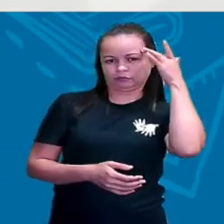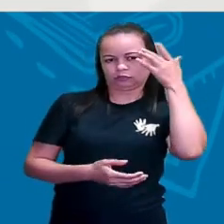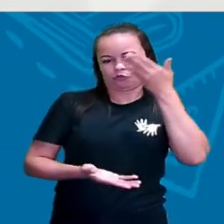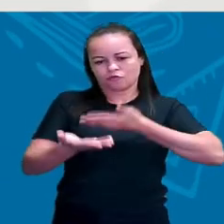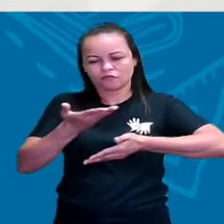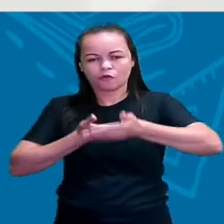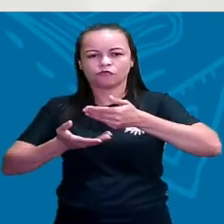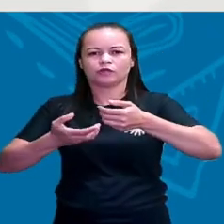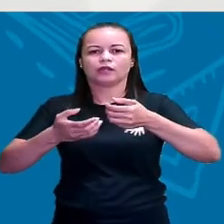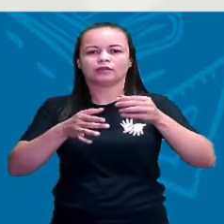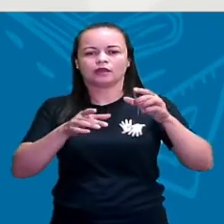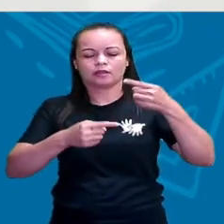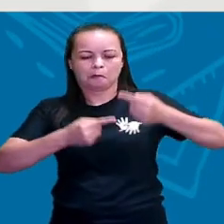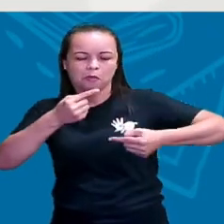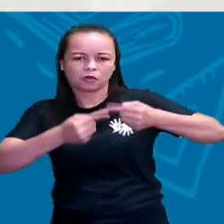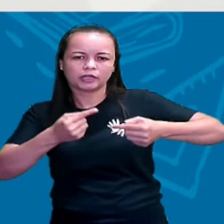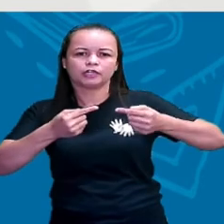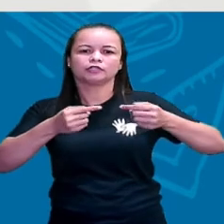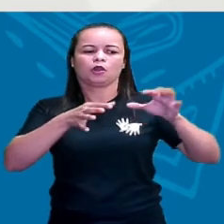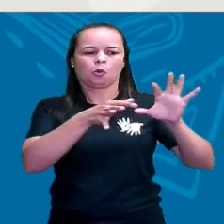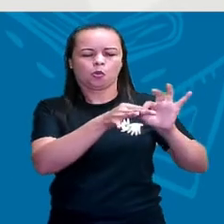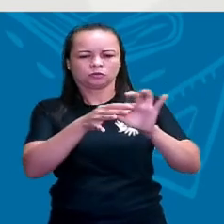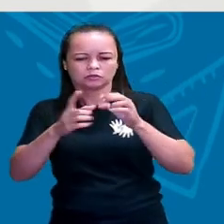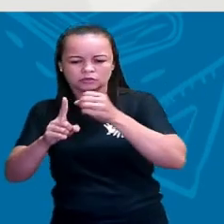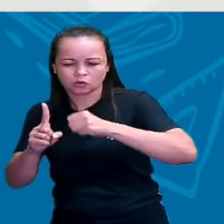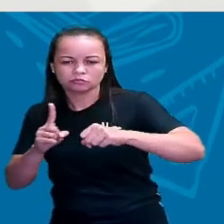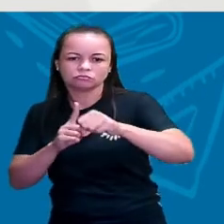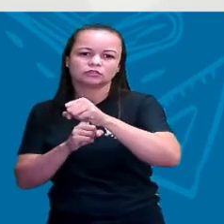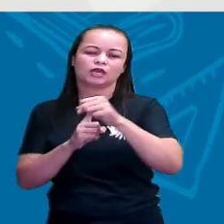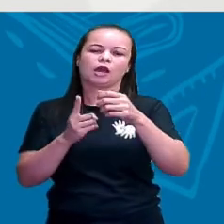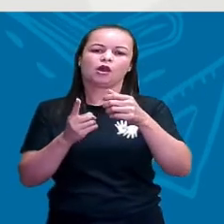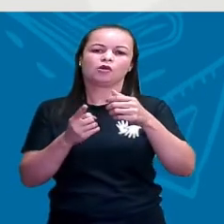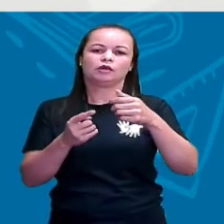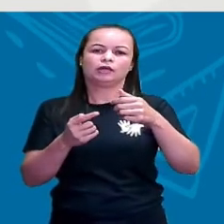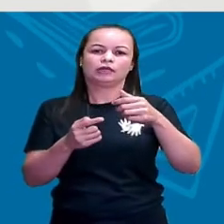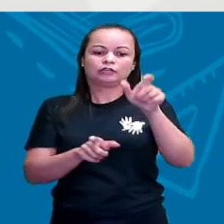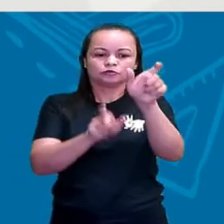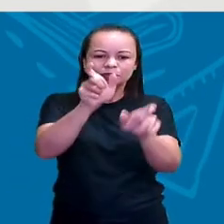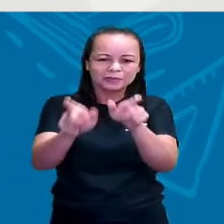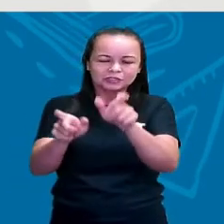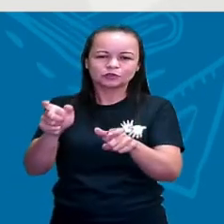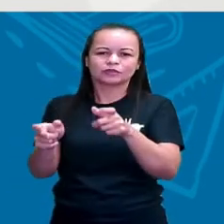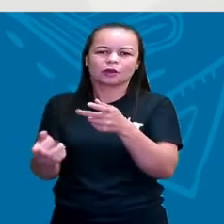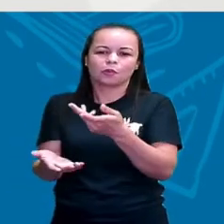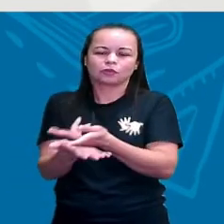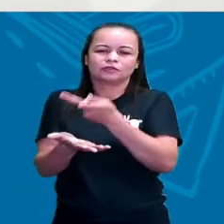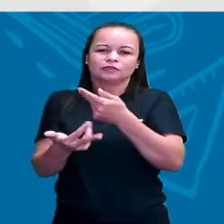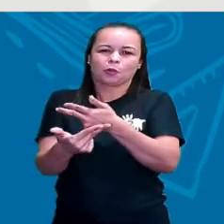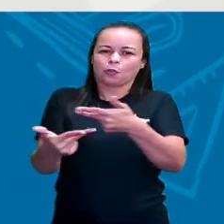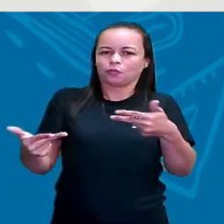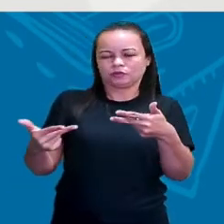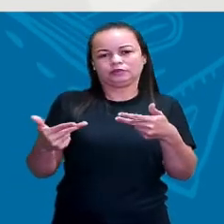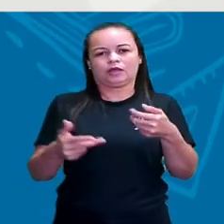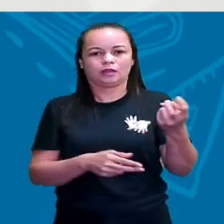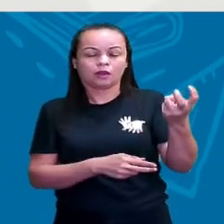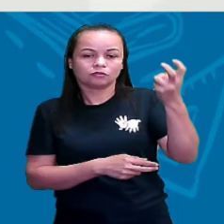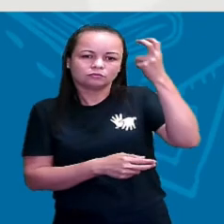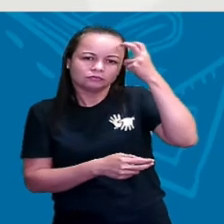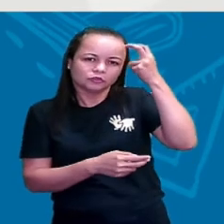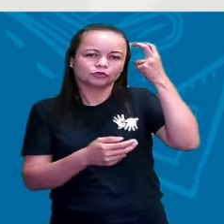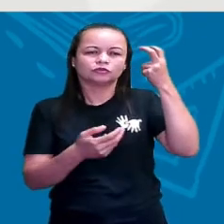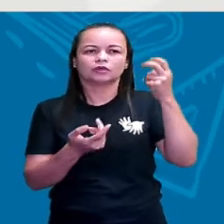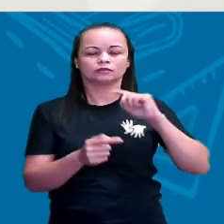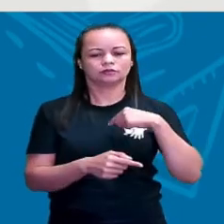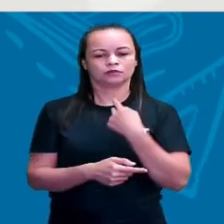isso teve uma influência no contexto social, nas ações que as pessoas cometiam na sociedade, na cultura do nosso